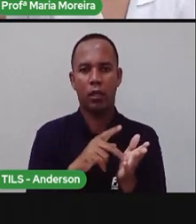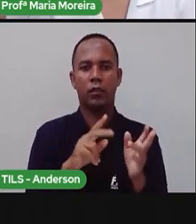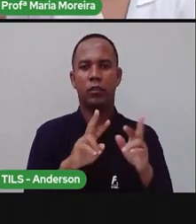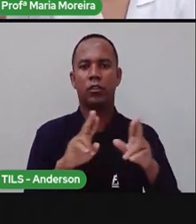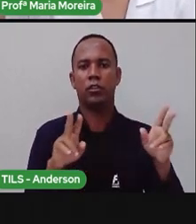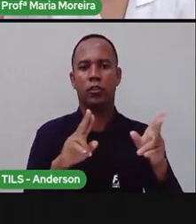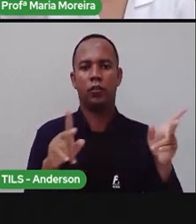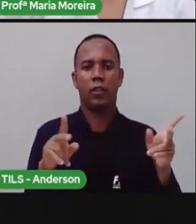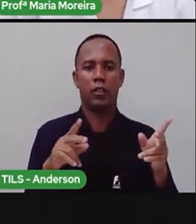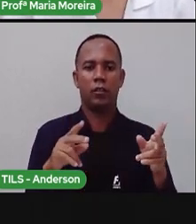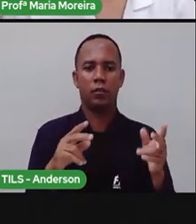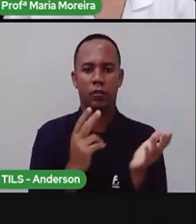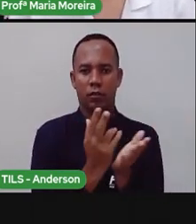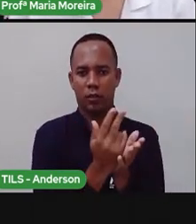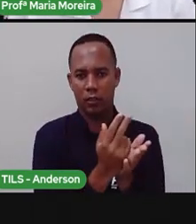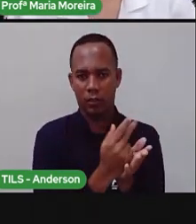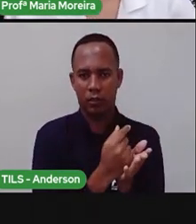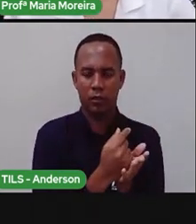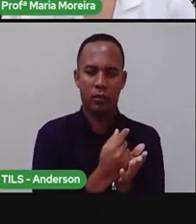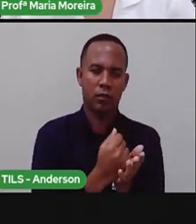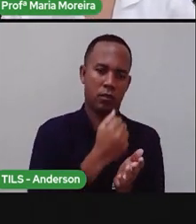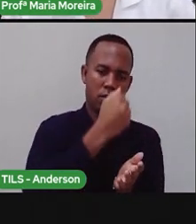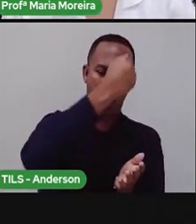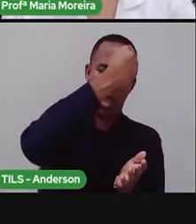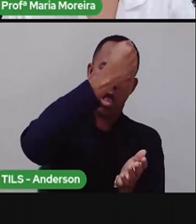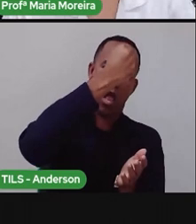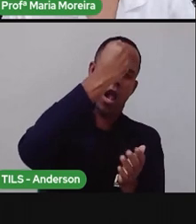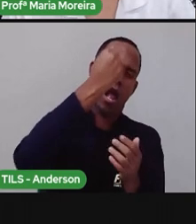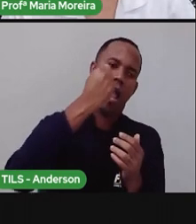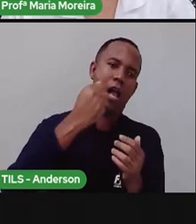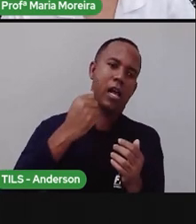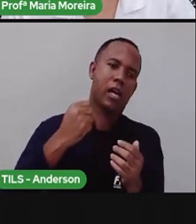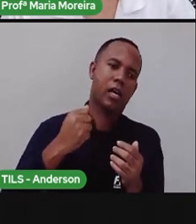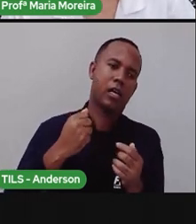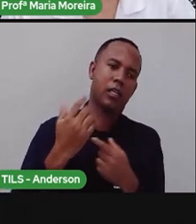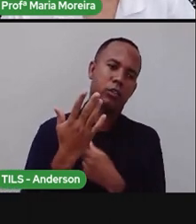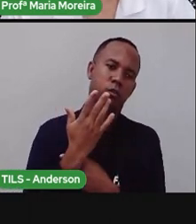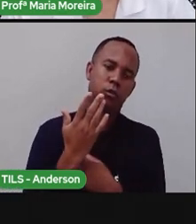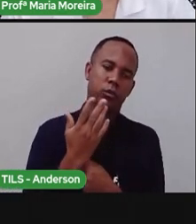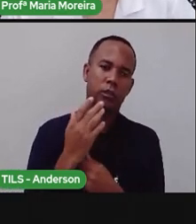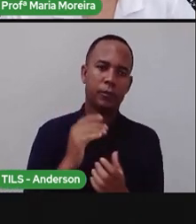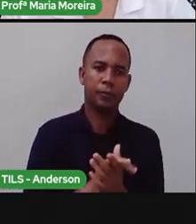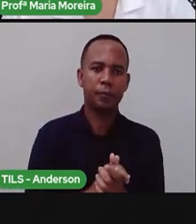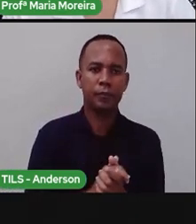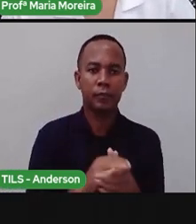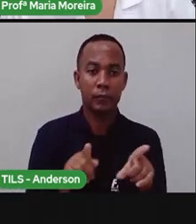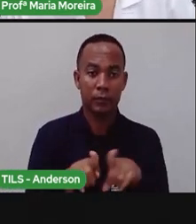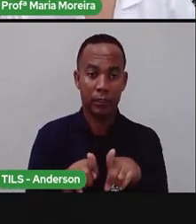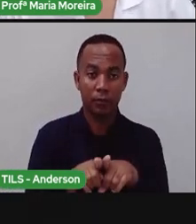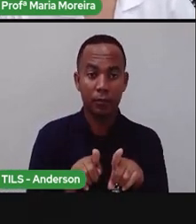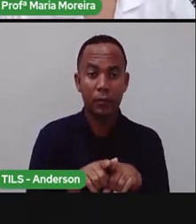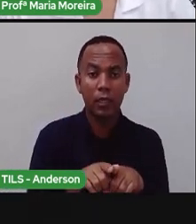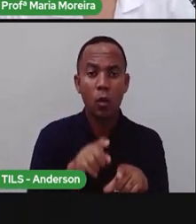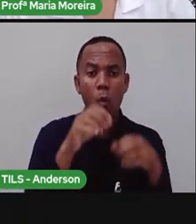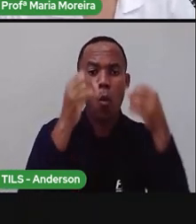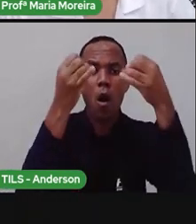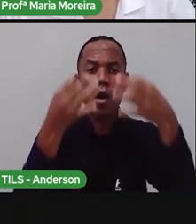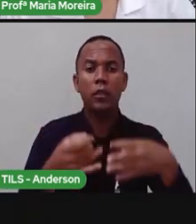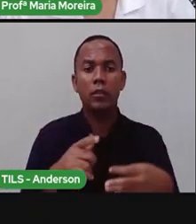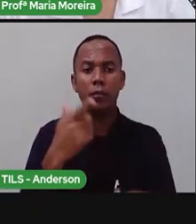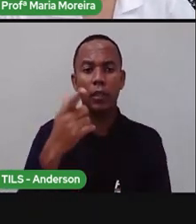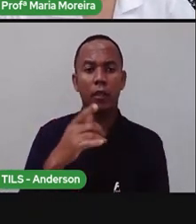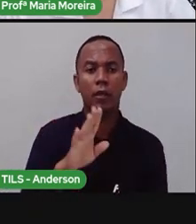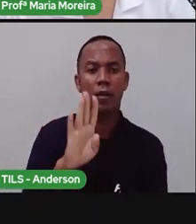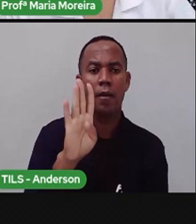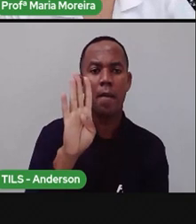esses escudos aí de proteção. E aí a vai falar sobre a biosfera, né? Que é a camada de